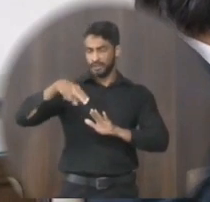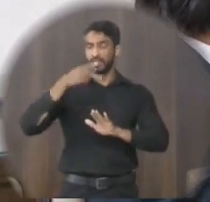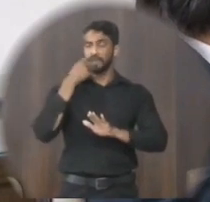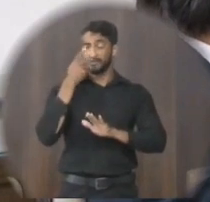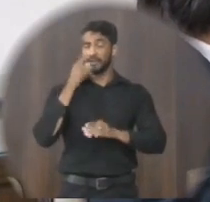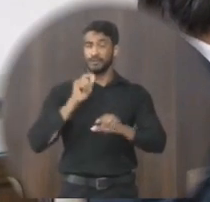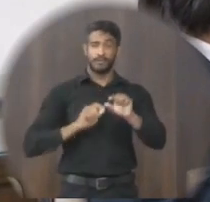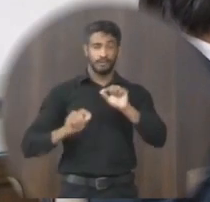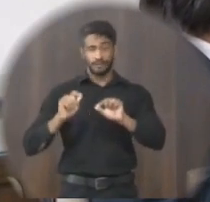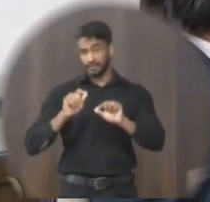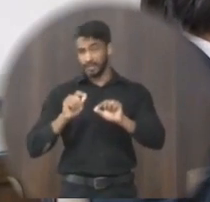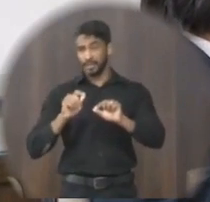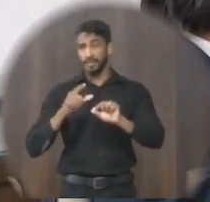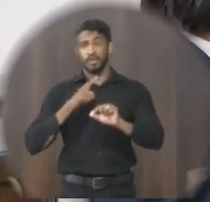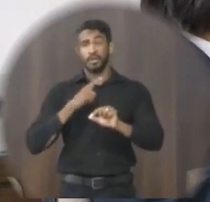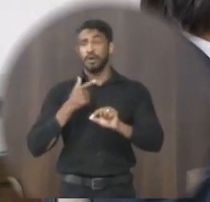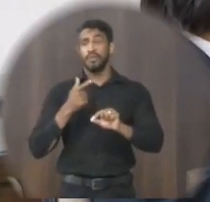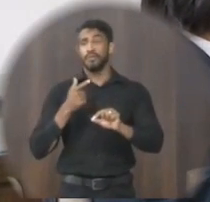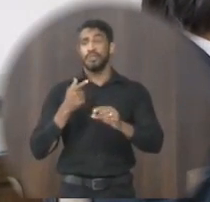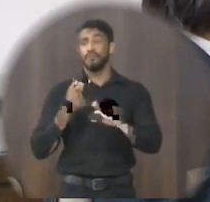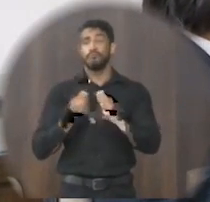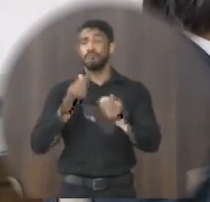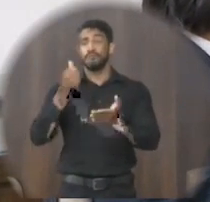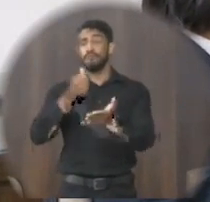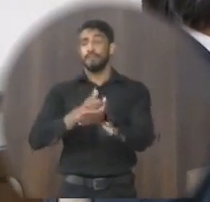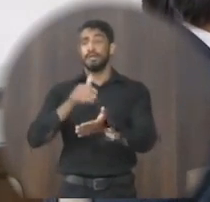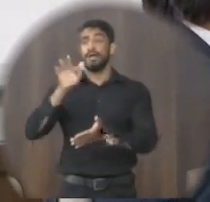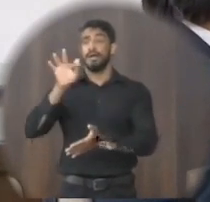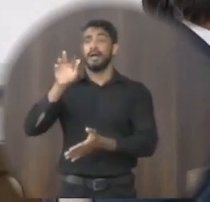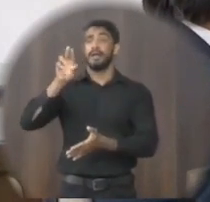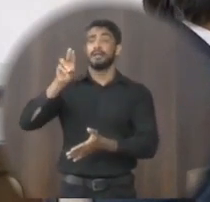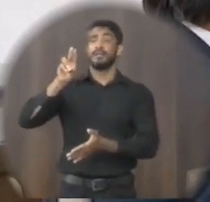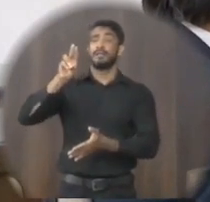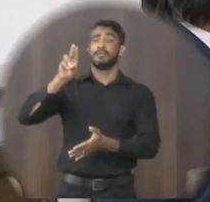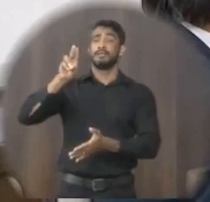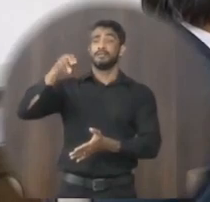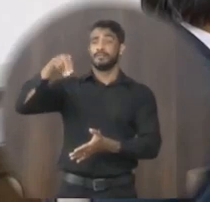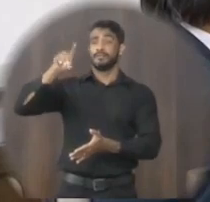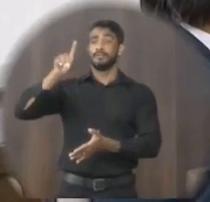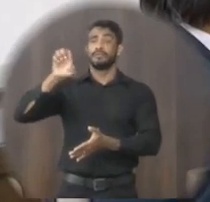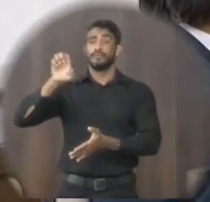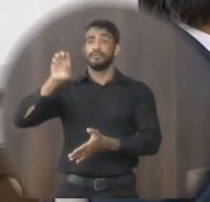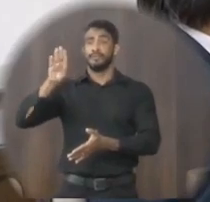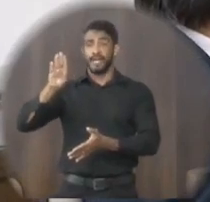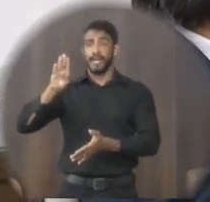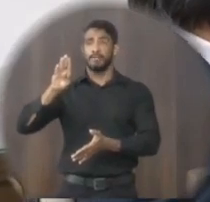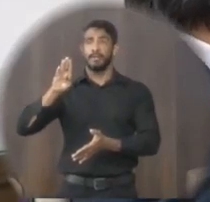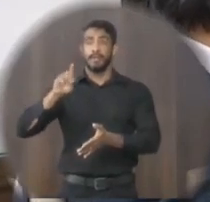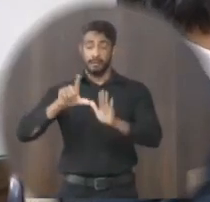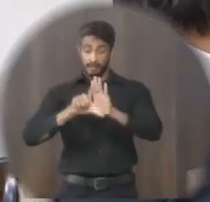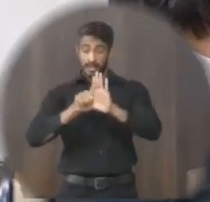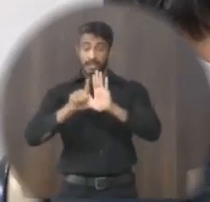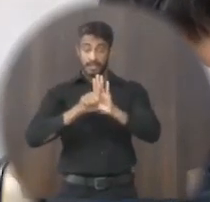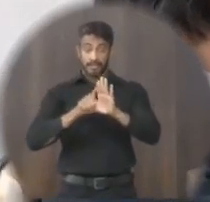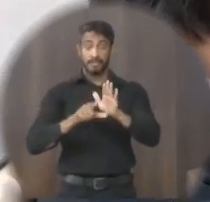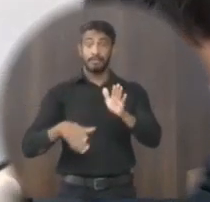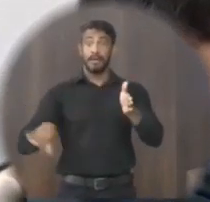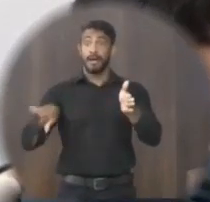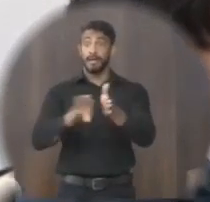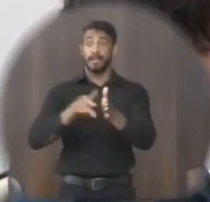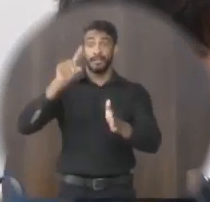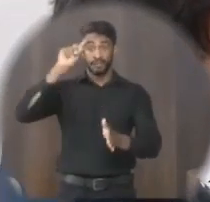não tem previsão de pagamento do Fundeb e na legislação fala que tem que ser até dia